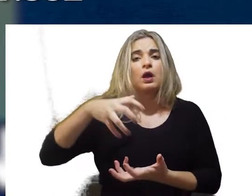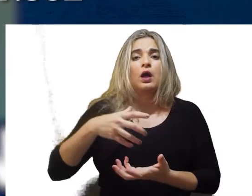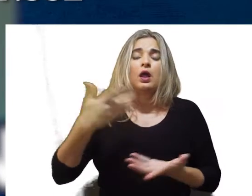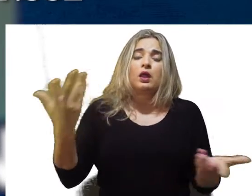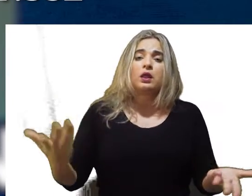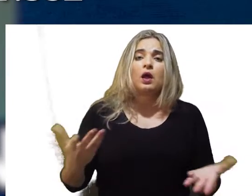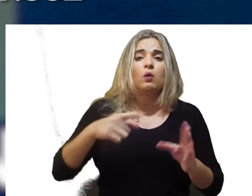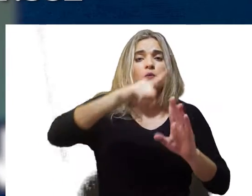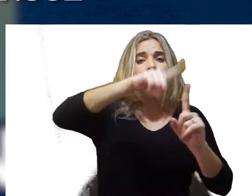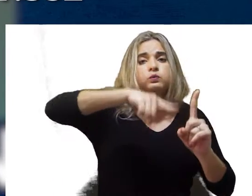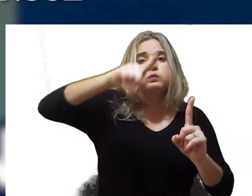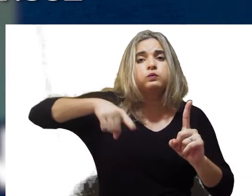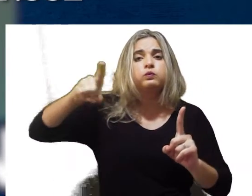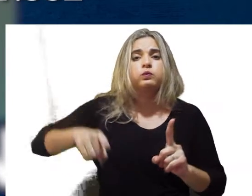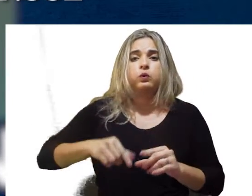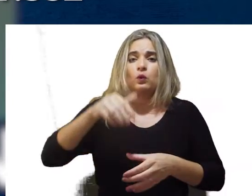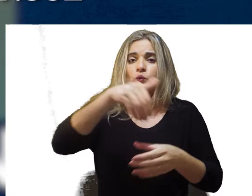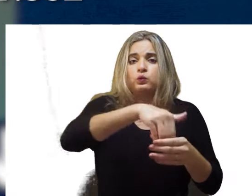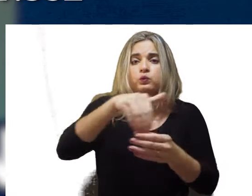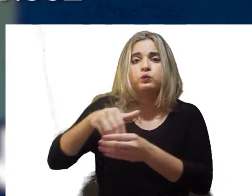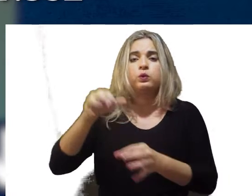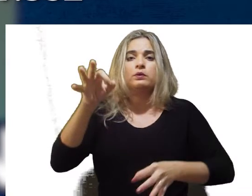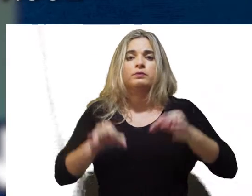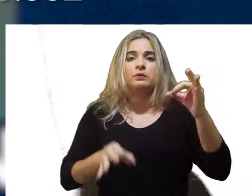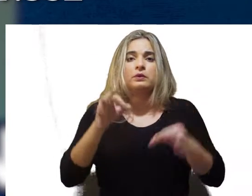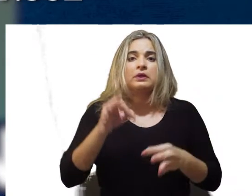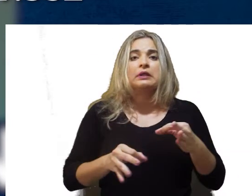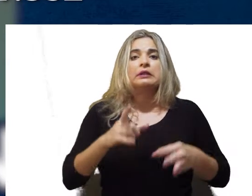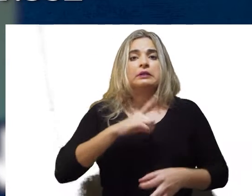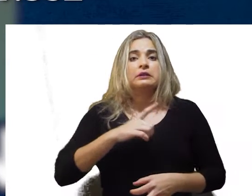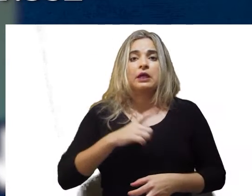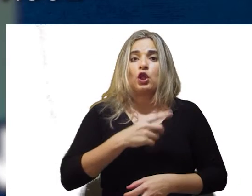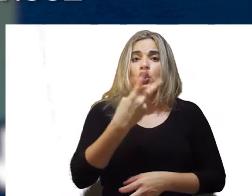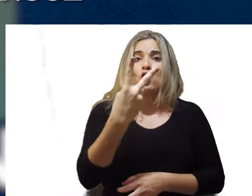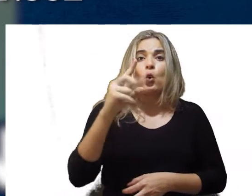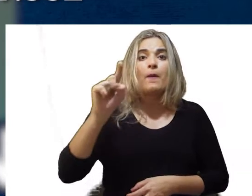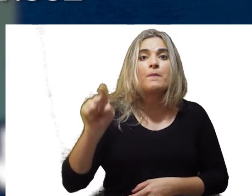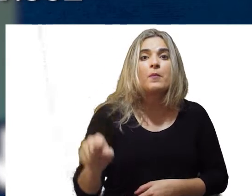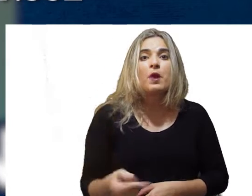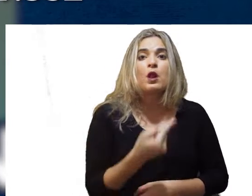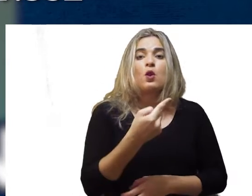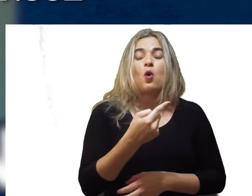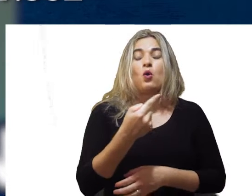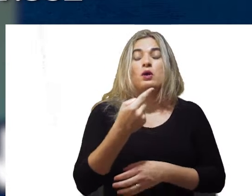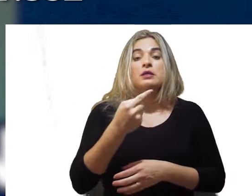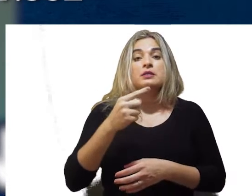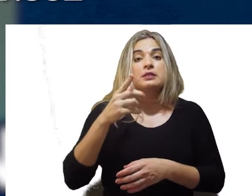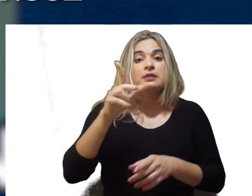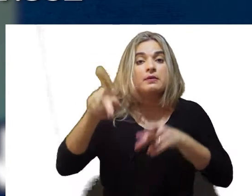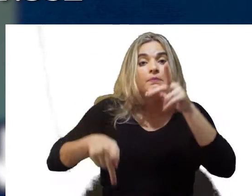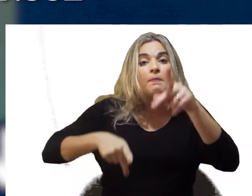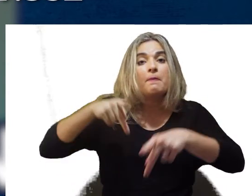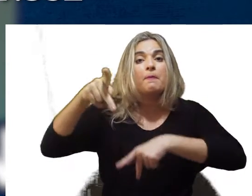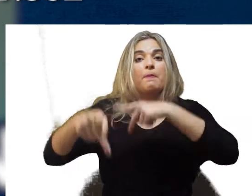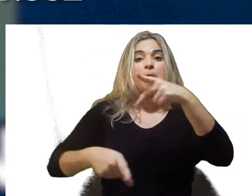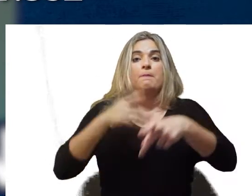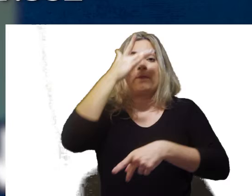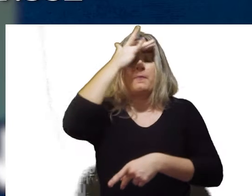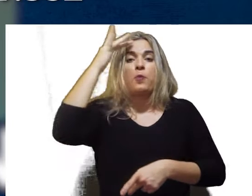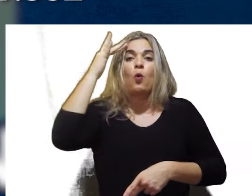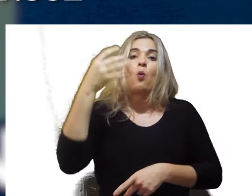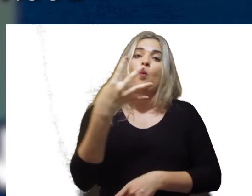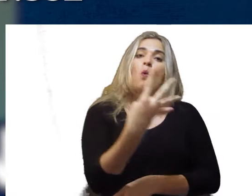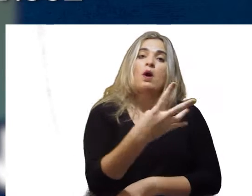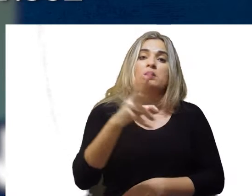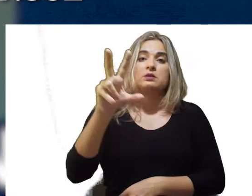Dados do Tribunal Superior Eleitoral mostram que, entre os quase 2,5 milhões de eleitores potiguares registrados este ano, cerca de